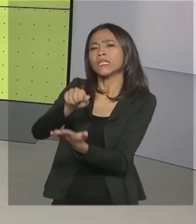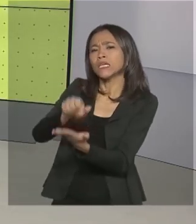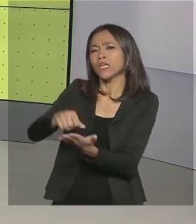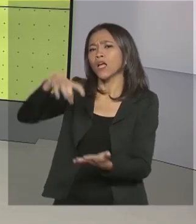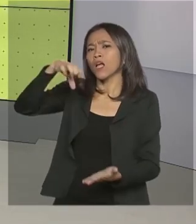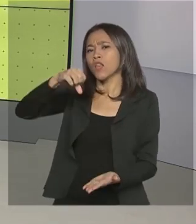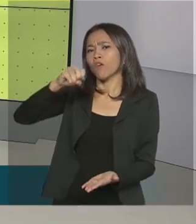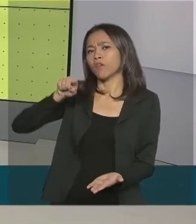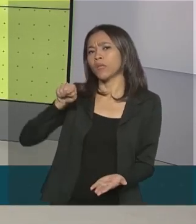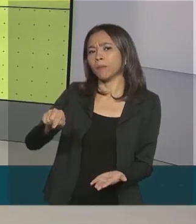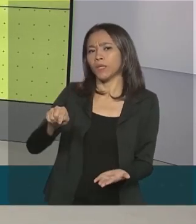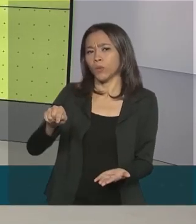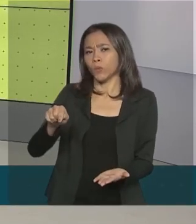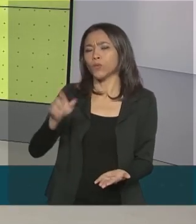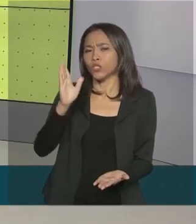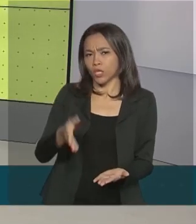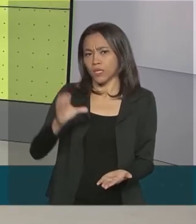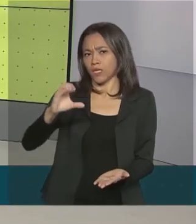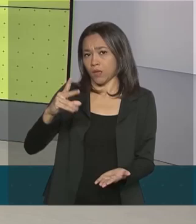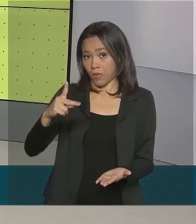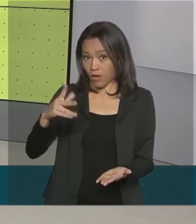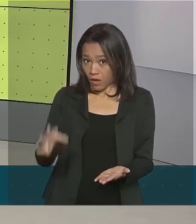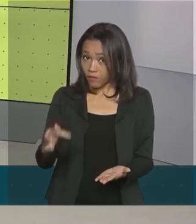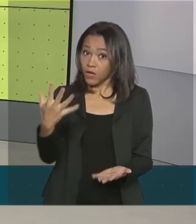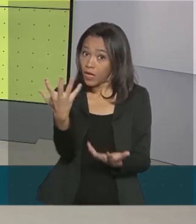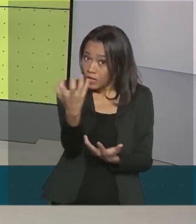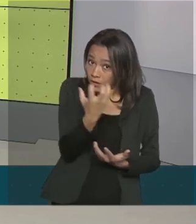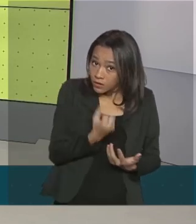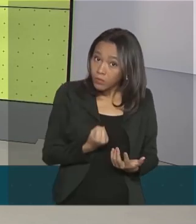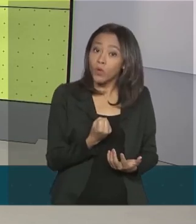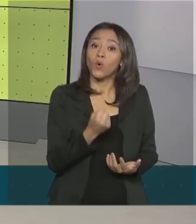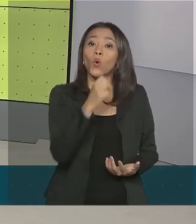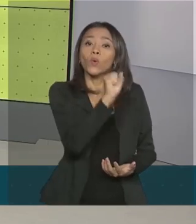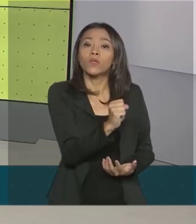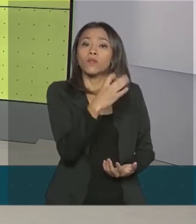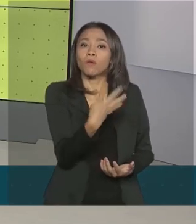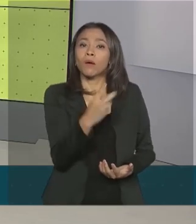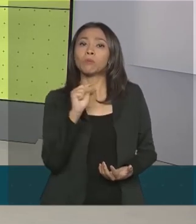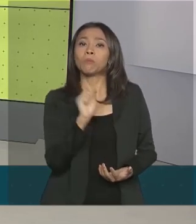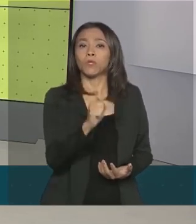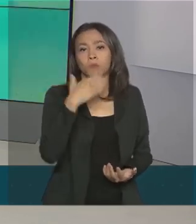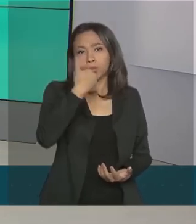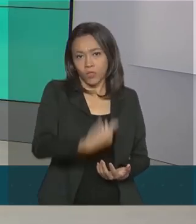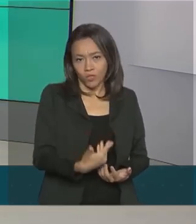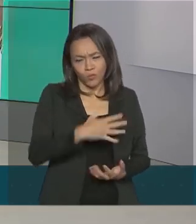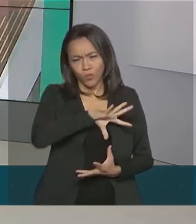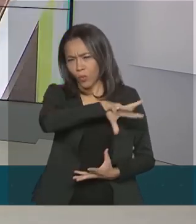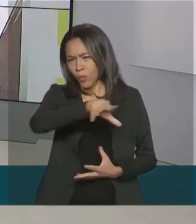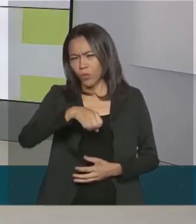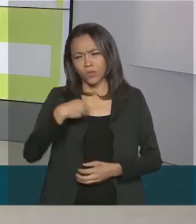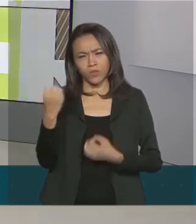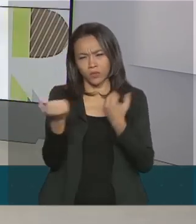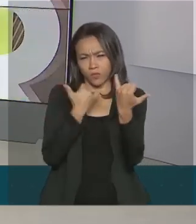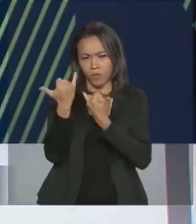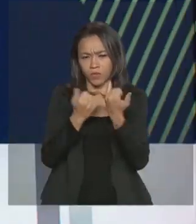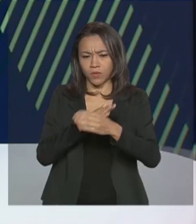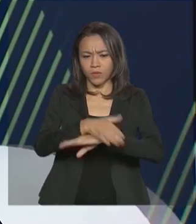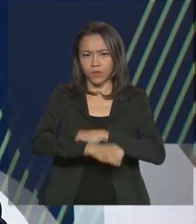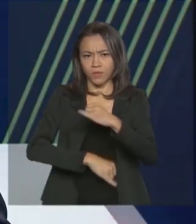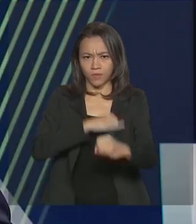Receita Federal recebeu aproximadamente 84 mil novos pedidos. Todos os detalhes estão no site da Receita.